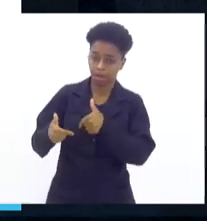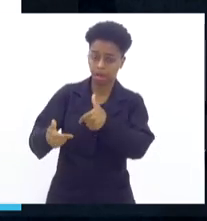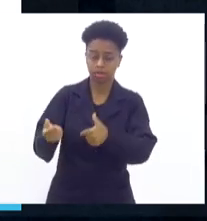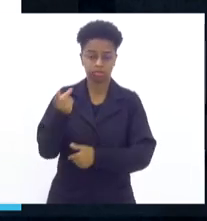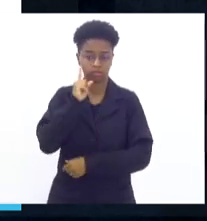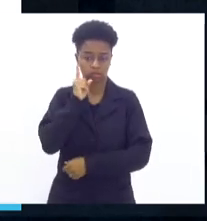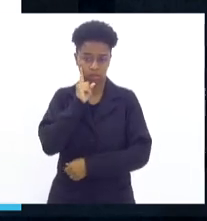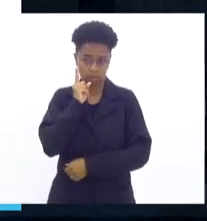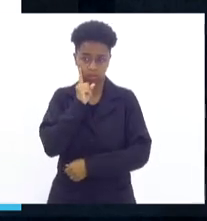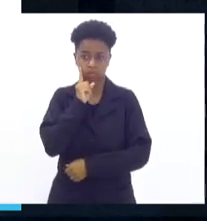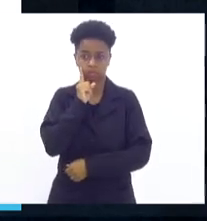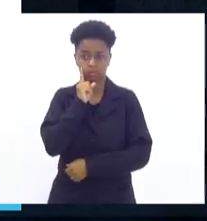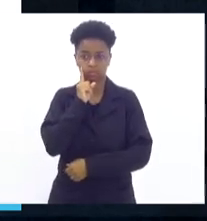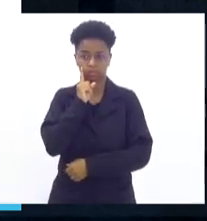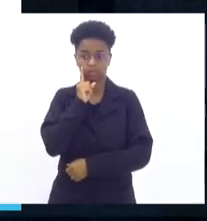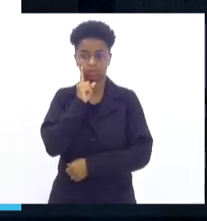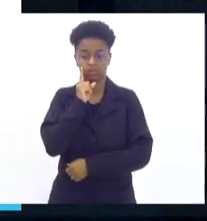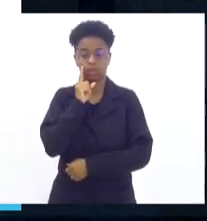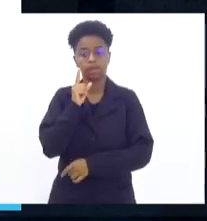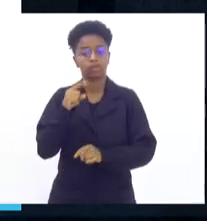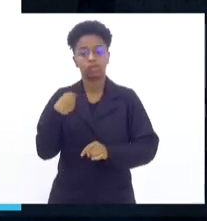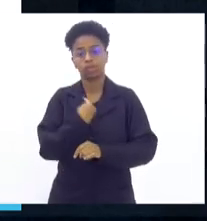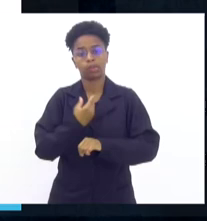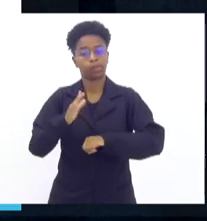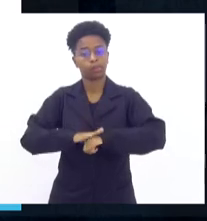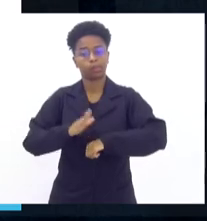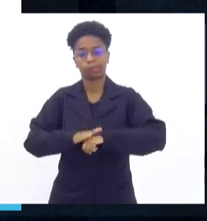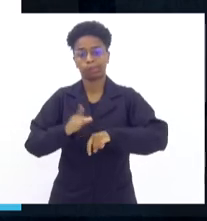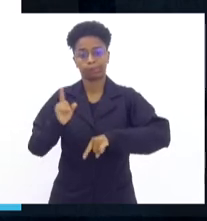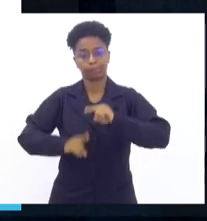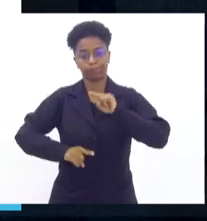com os nossos recursos, mas a gente tem feito.